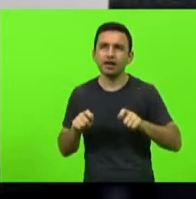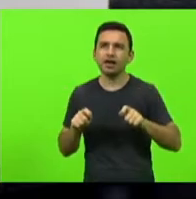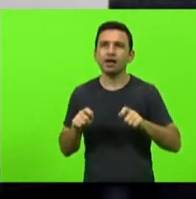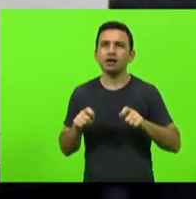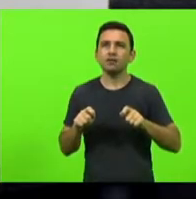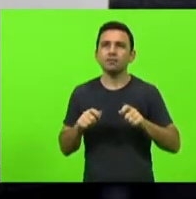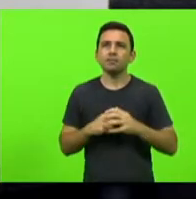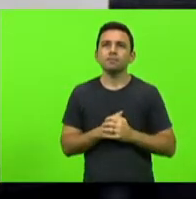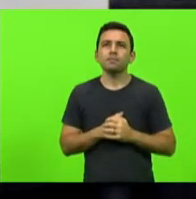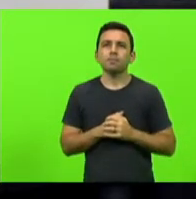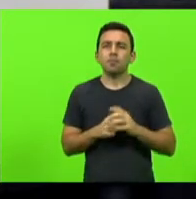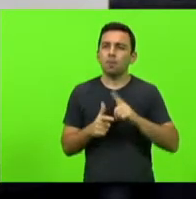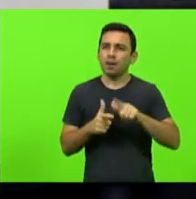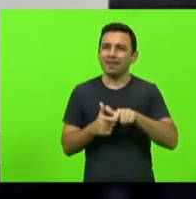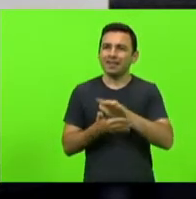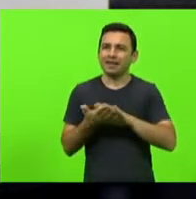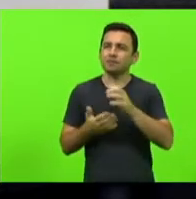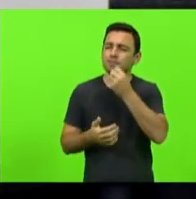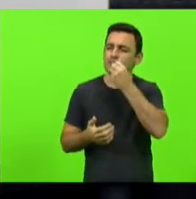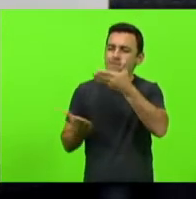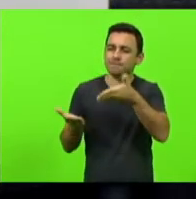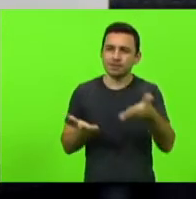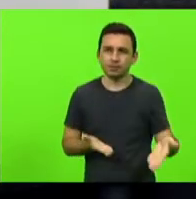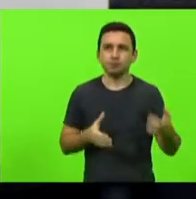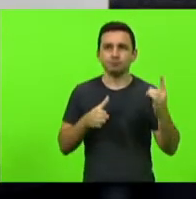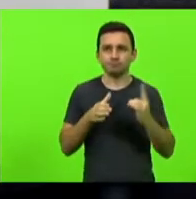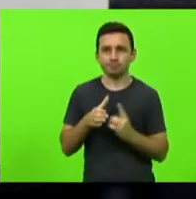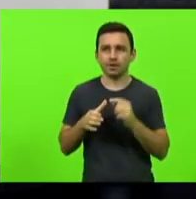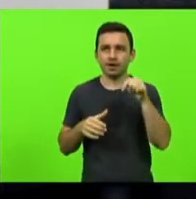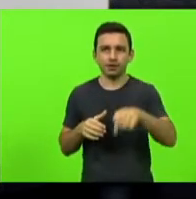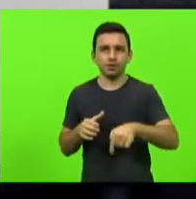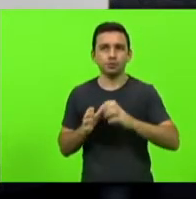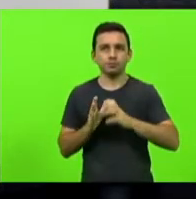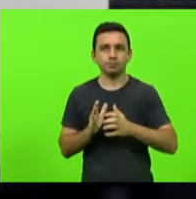preso vossa excelência é muito bem vindo ao nosso partido muito obrigado